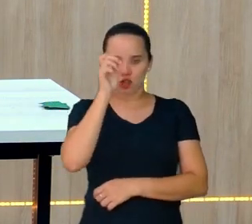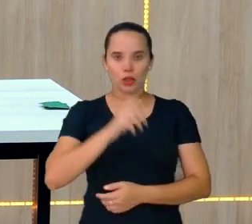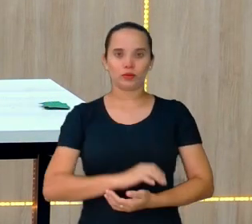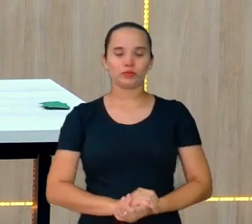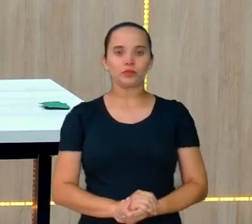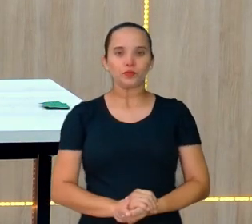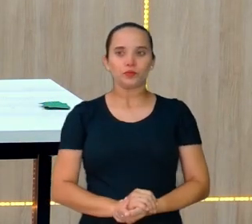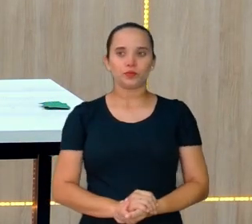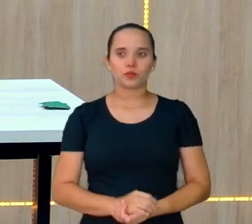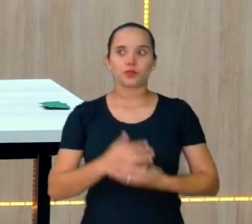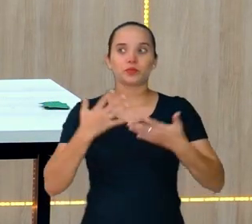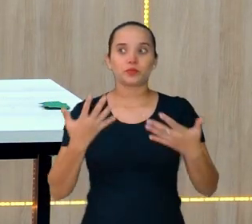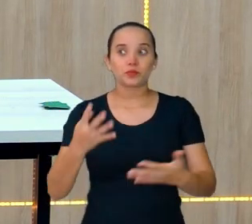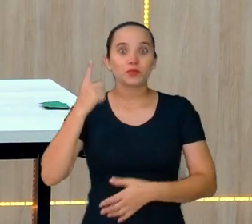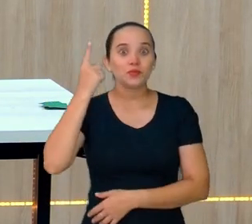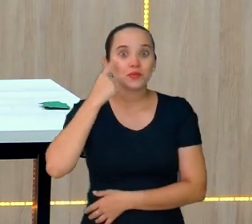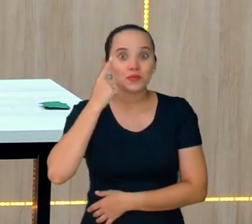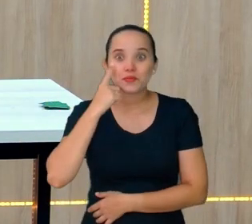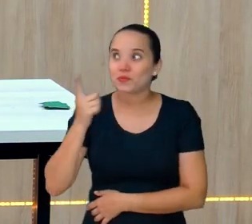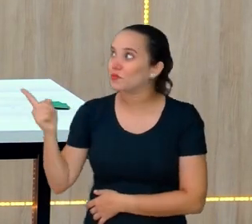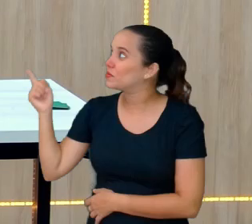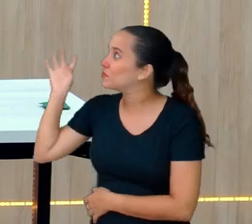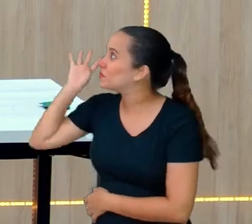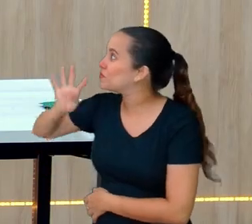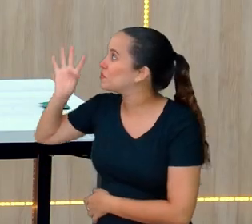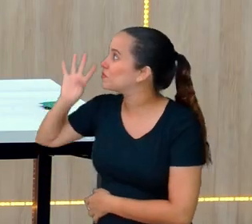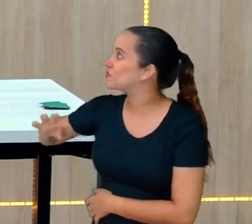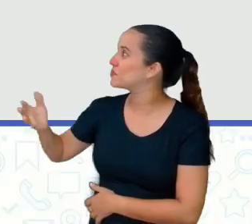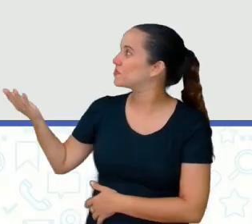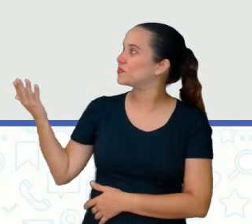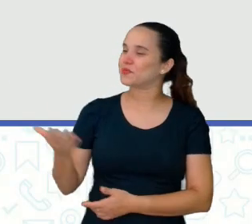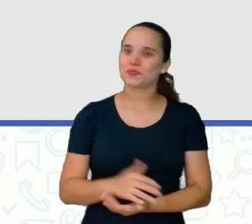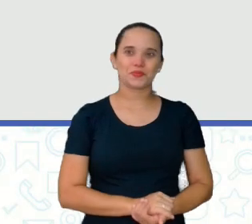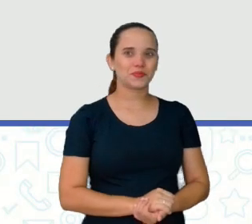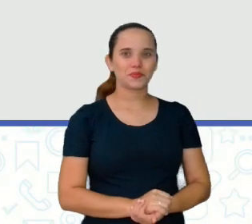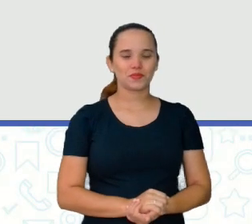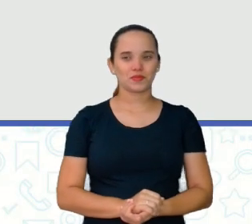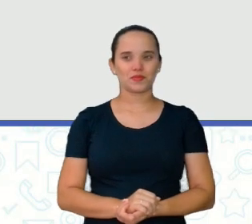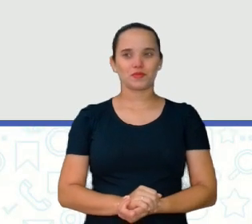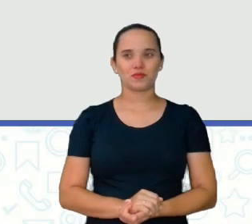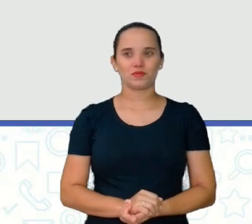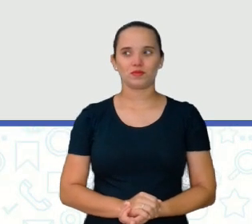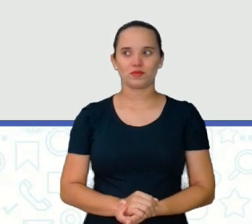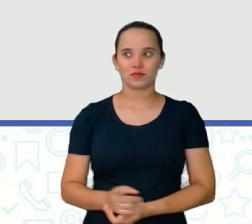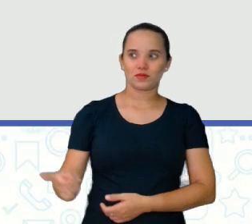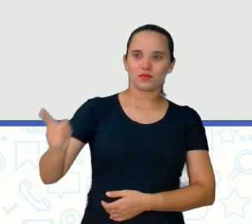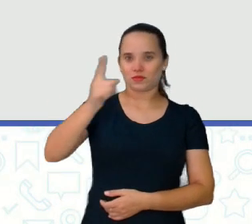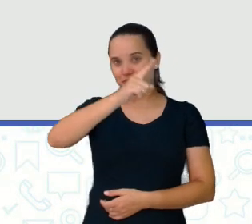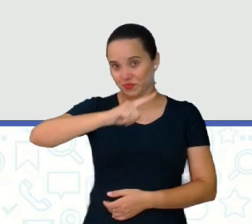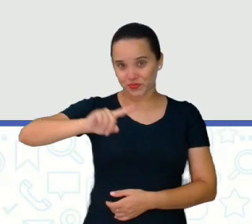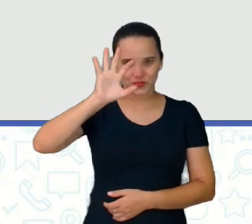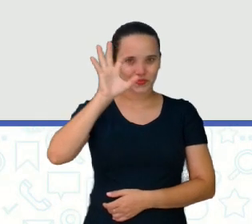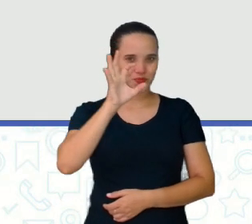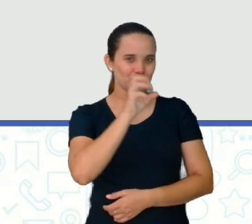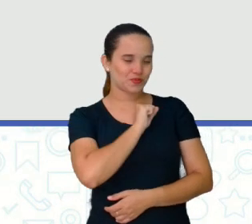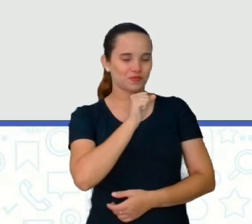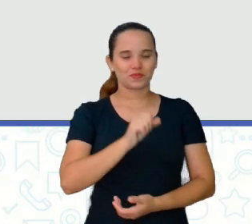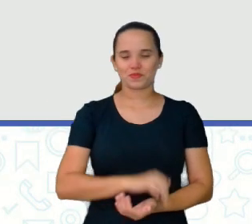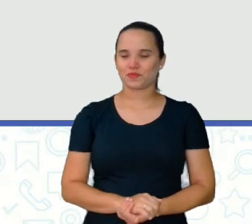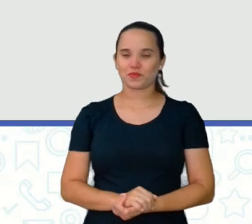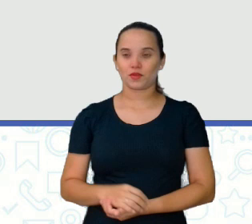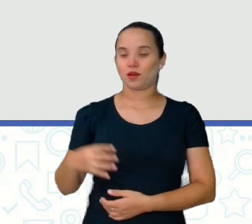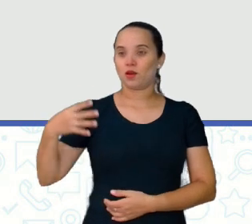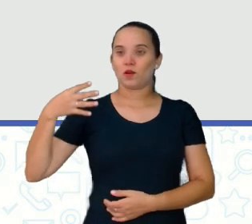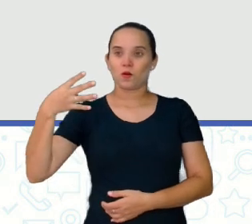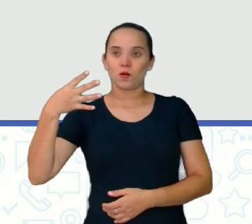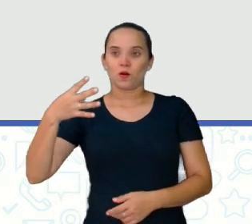Olha que legal! Dá um zoom aí nessa tela, que o pessoal vai amar. 4 vezes